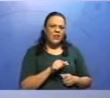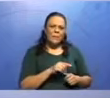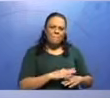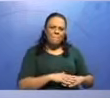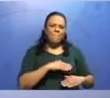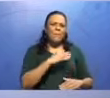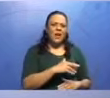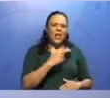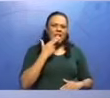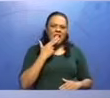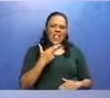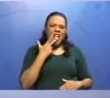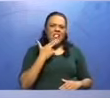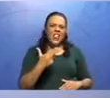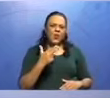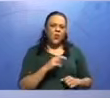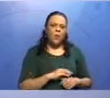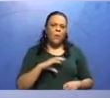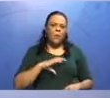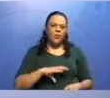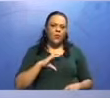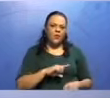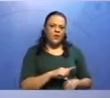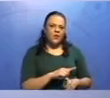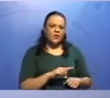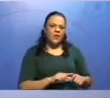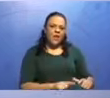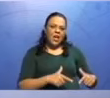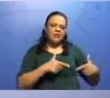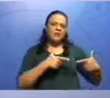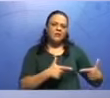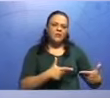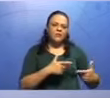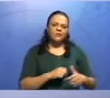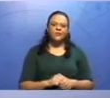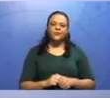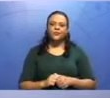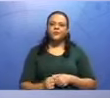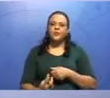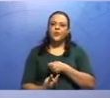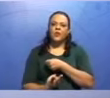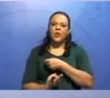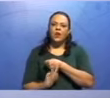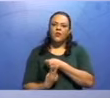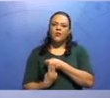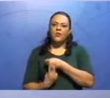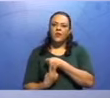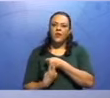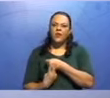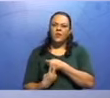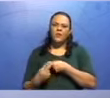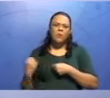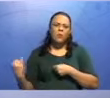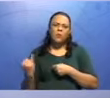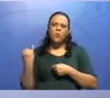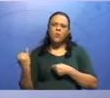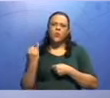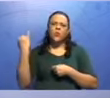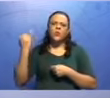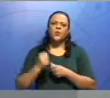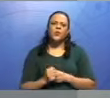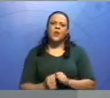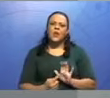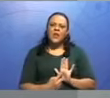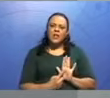nominais, certo? O verbo, portanto, já que ele é um predicado verbal, ele é indispensável, ele é significativo, ele traz